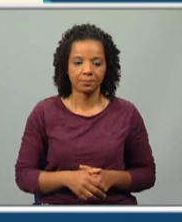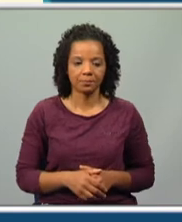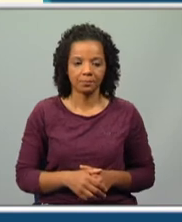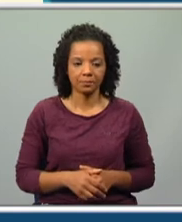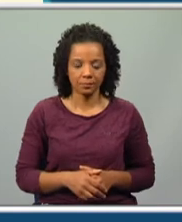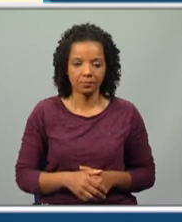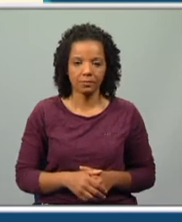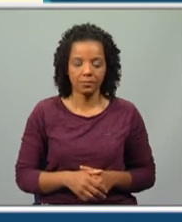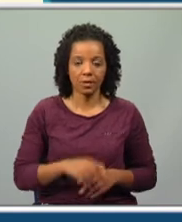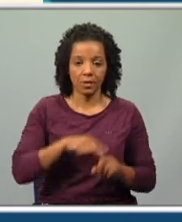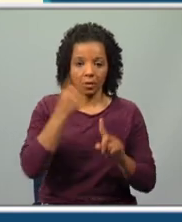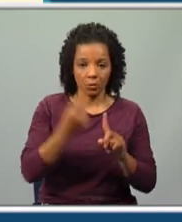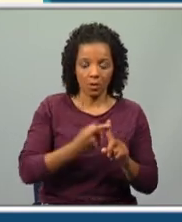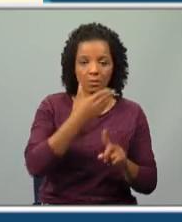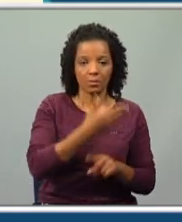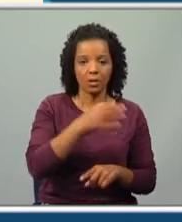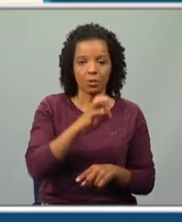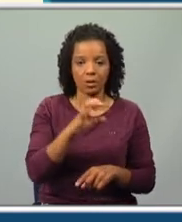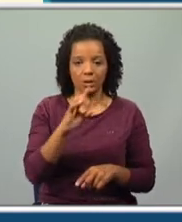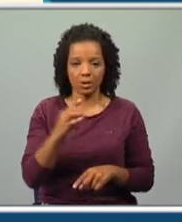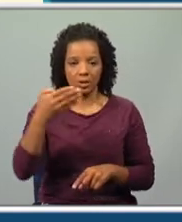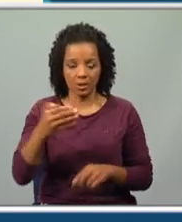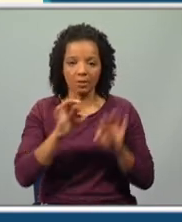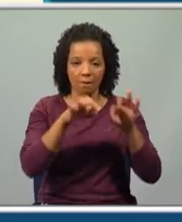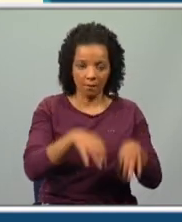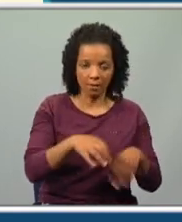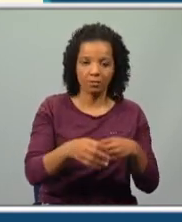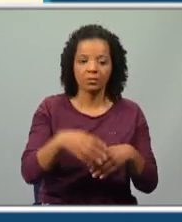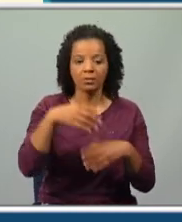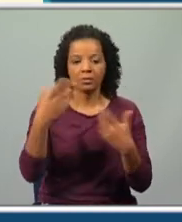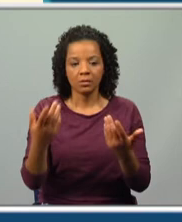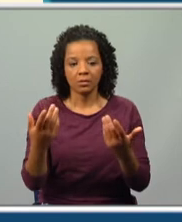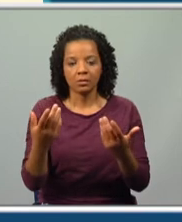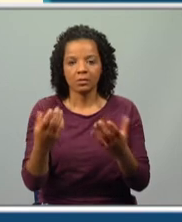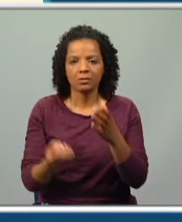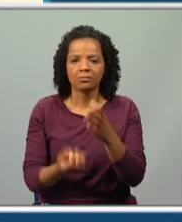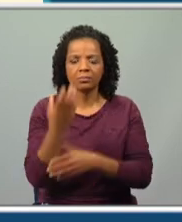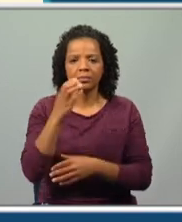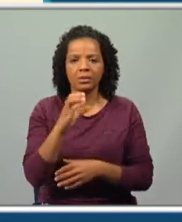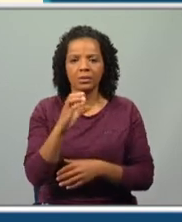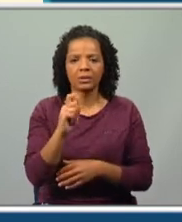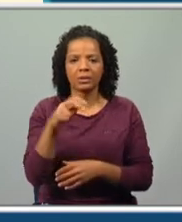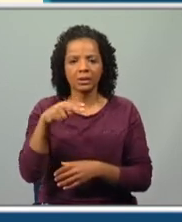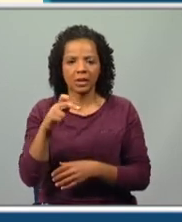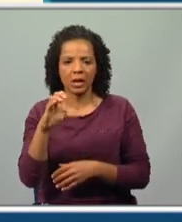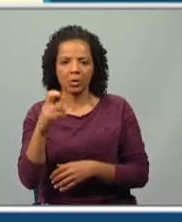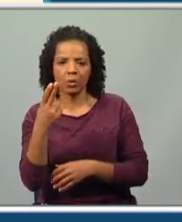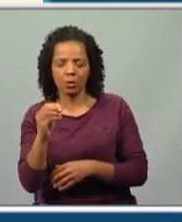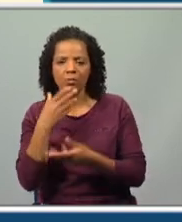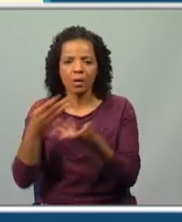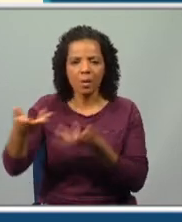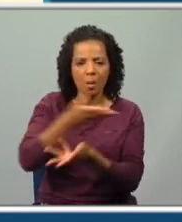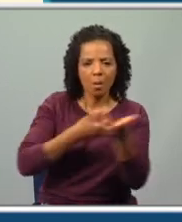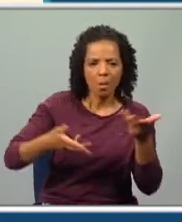No final do ano de 1867, formou-se o Cenáculo. Assim ficou conhecida a tertúlia